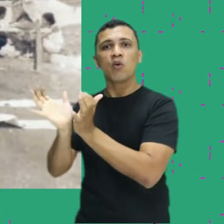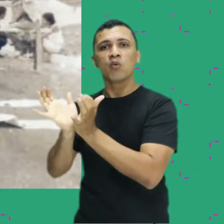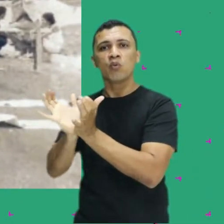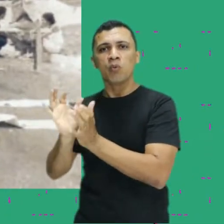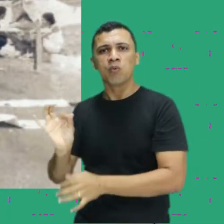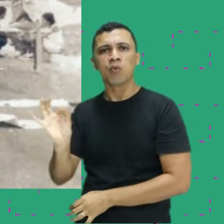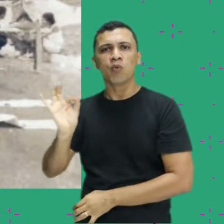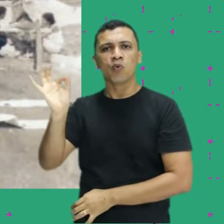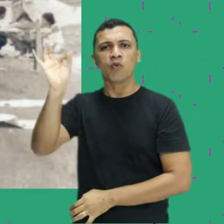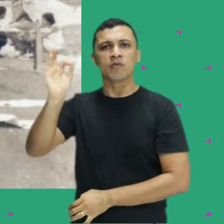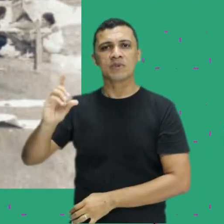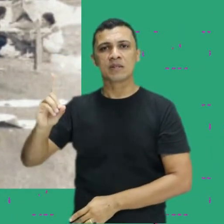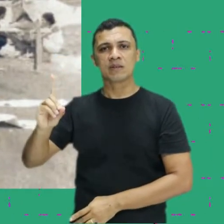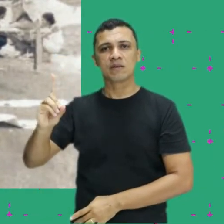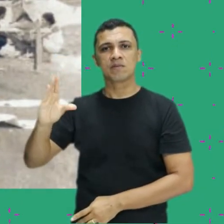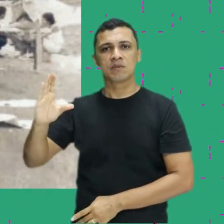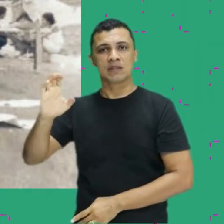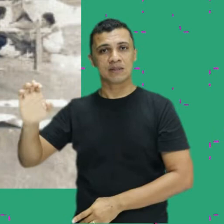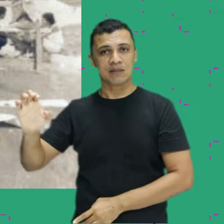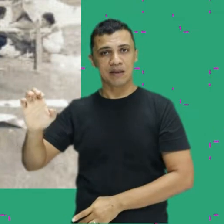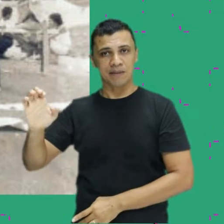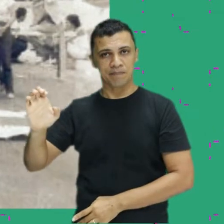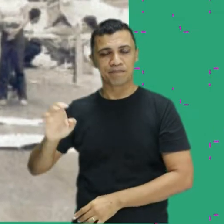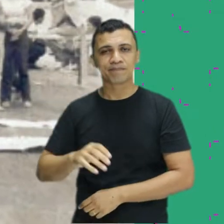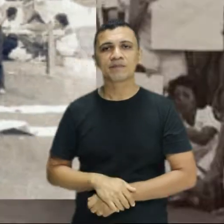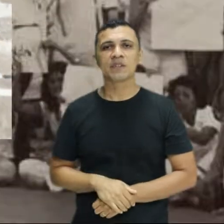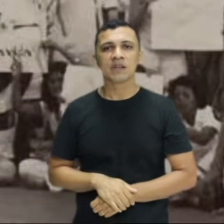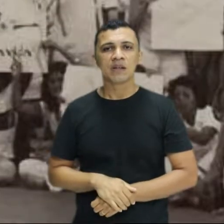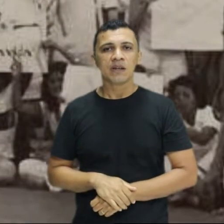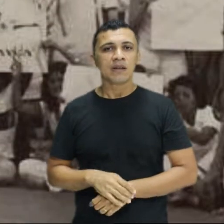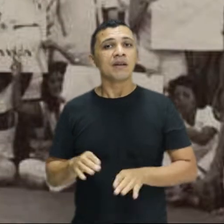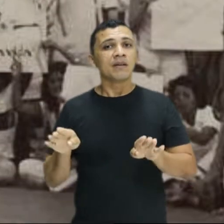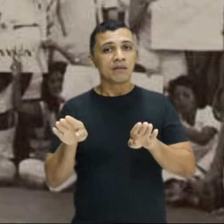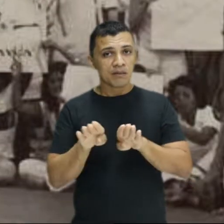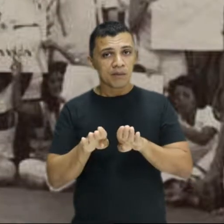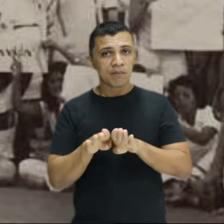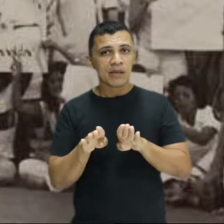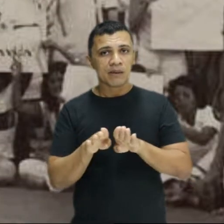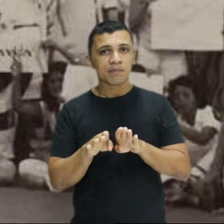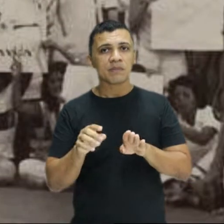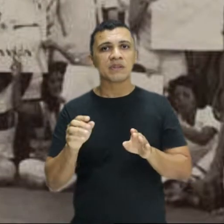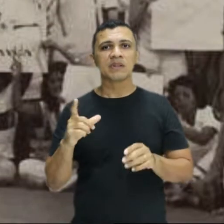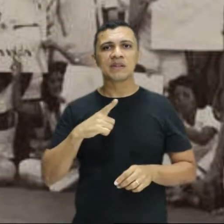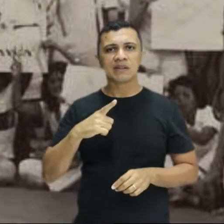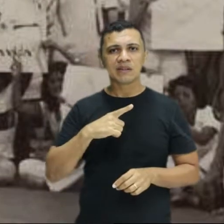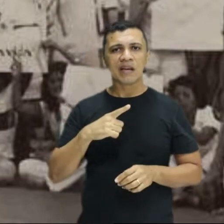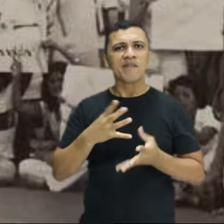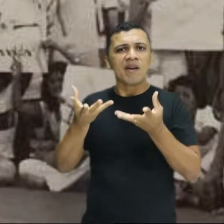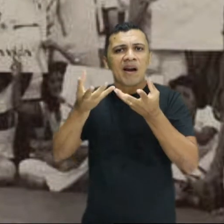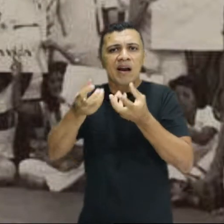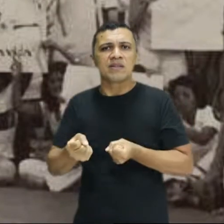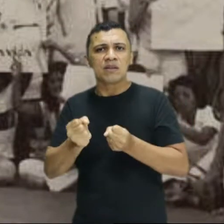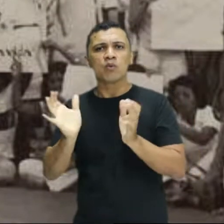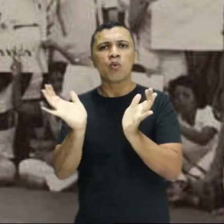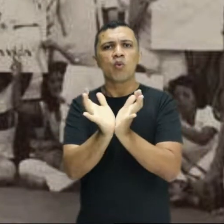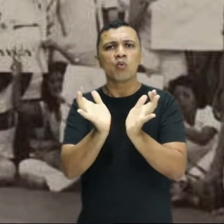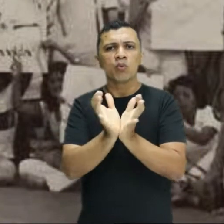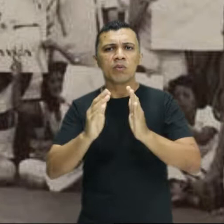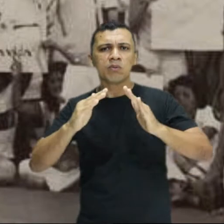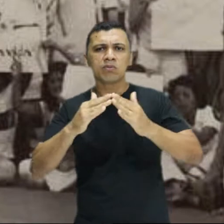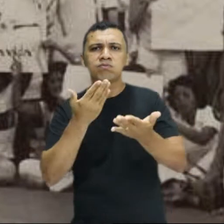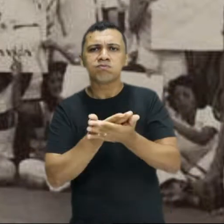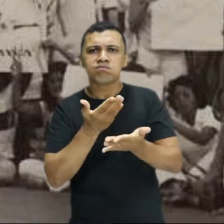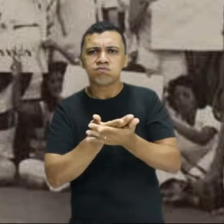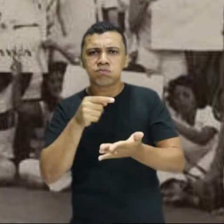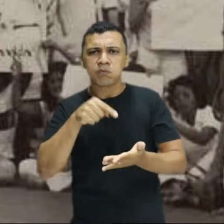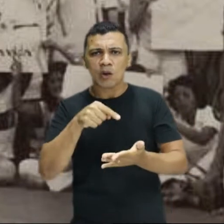UFMA, do DCE da UFMA, Diretório Central Estudantil, e depois teve uma grande adesão dos estudantes das escolas